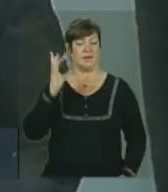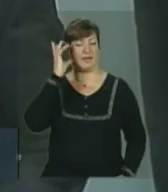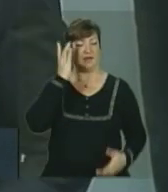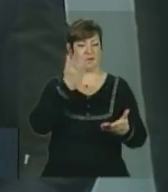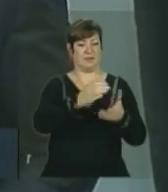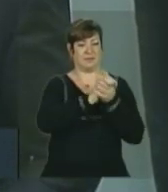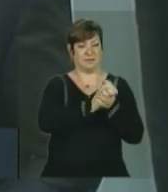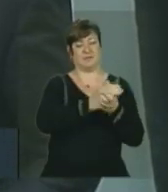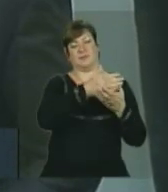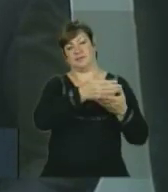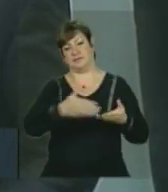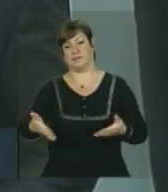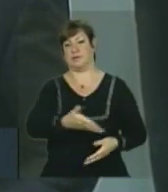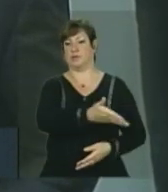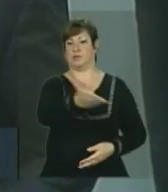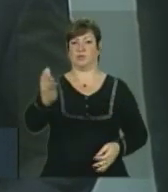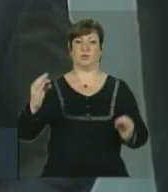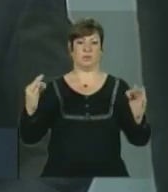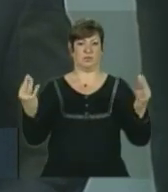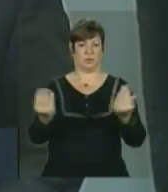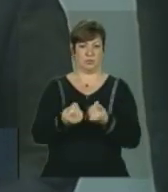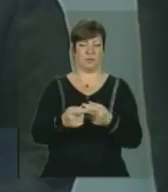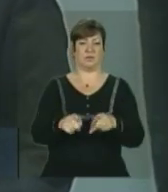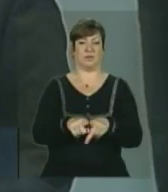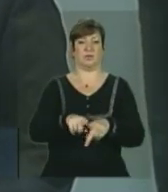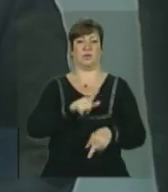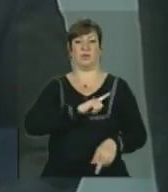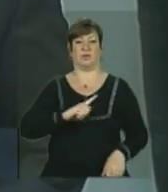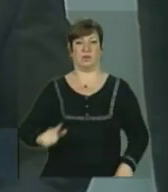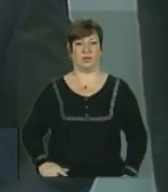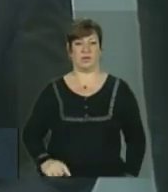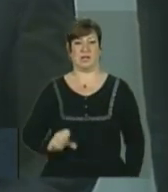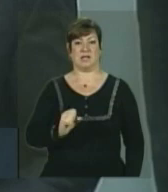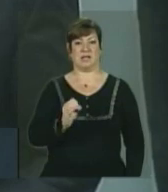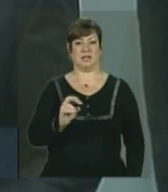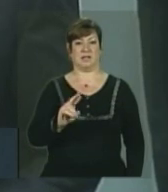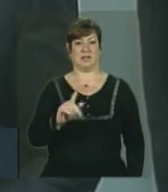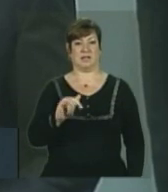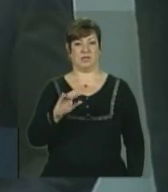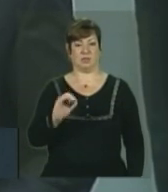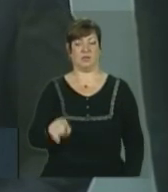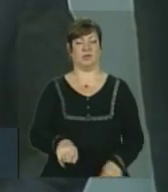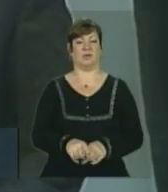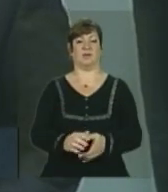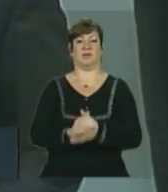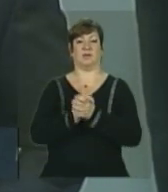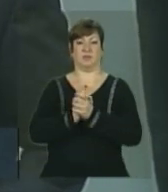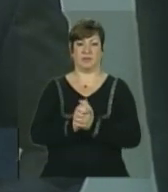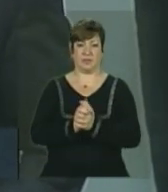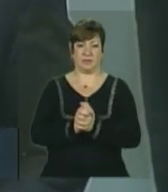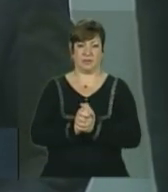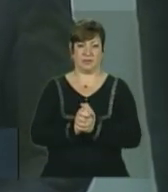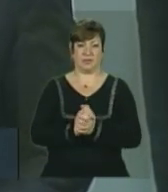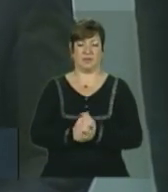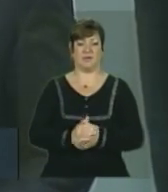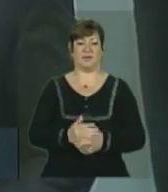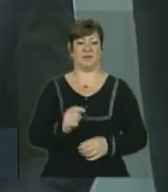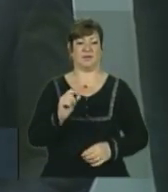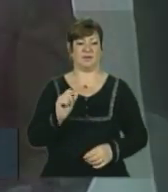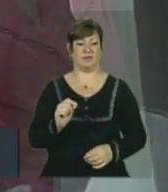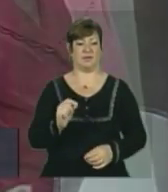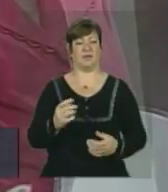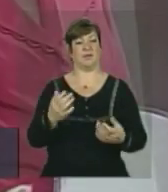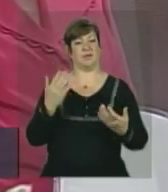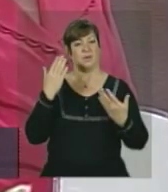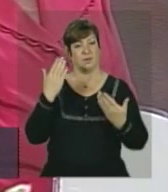Rousseff. Cumprimentar nosso governador, Sérgio Cabral. Cumprimentar o senhor Omar pela